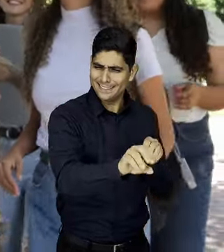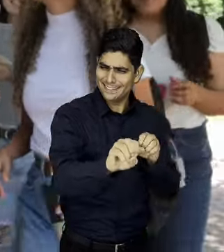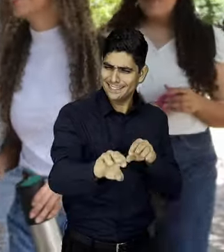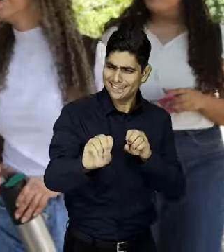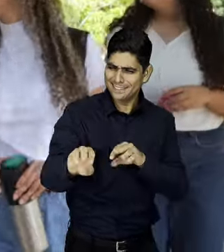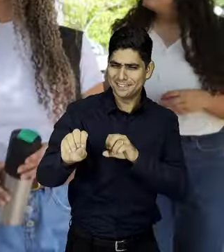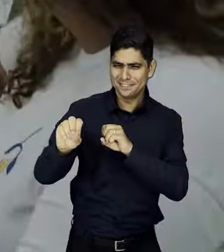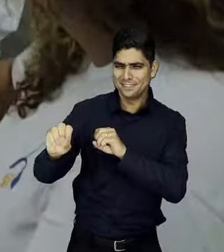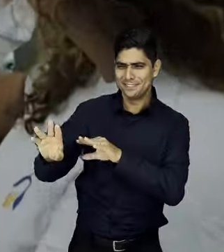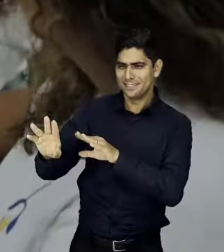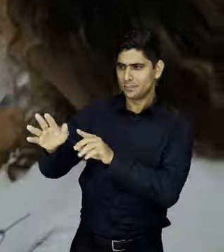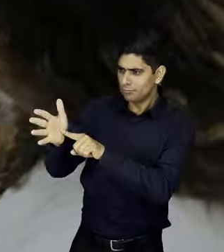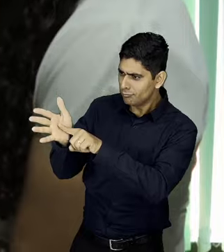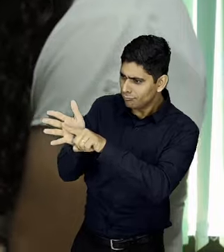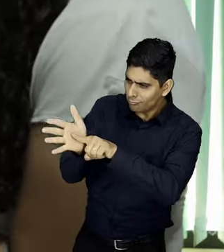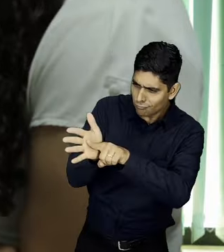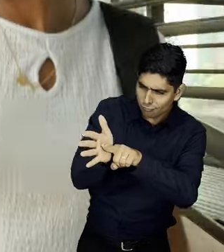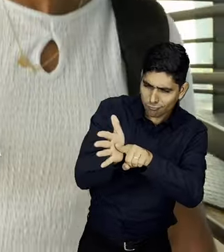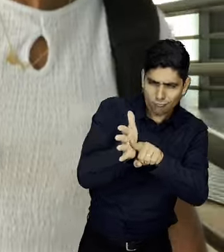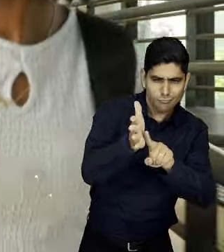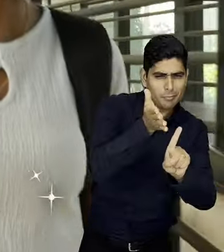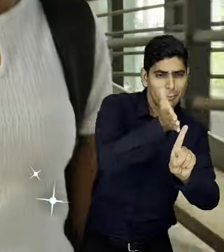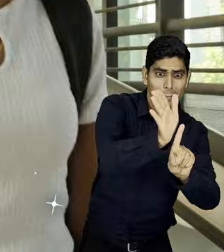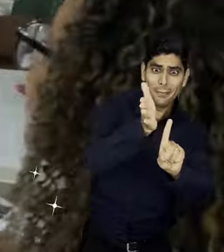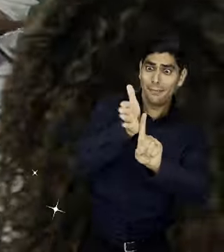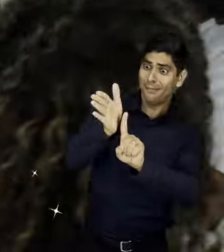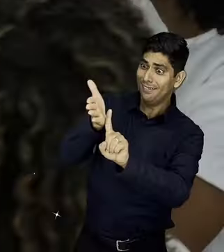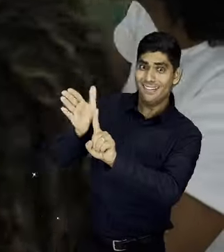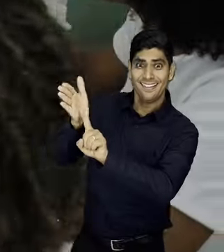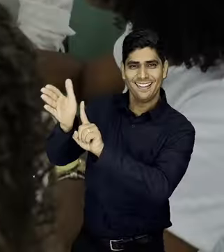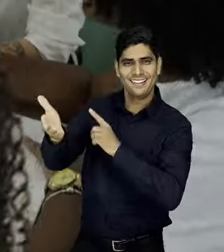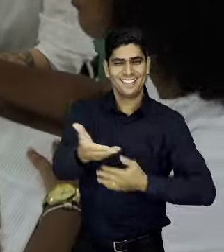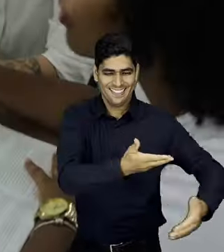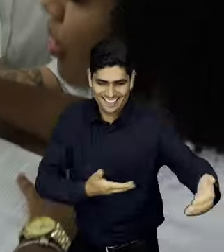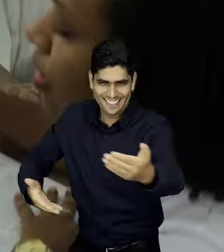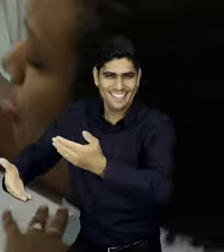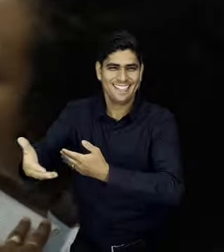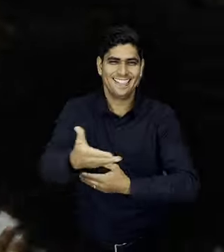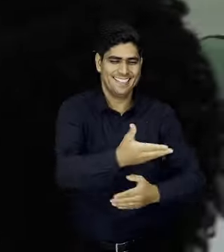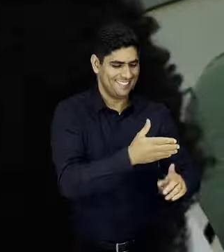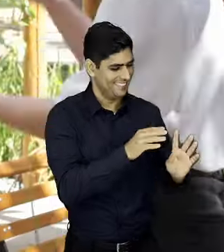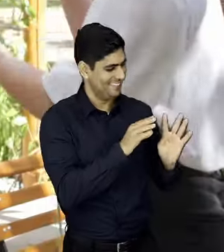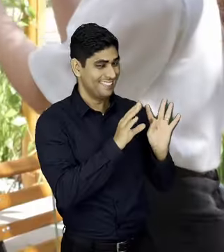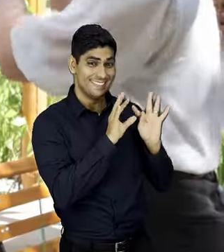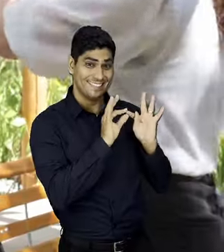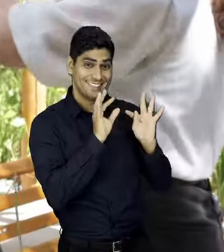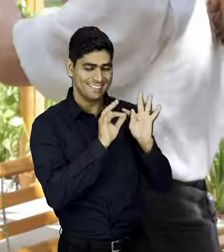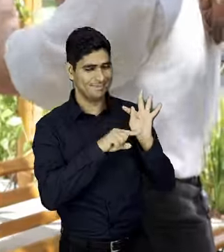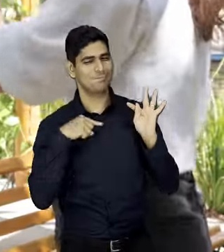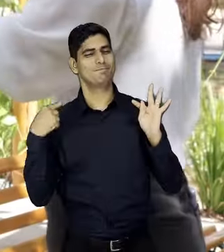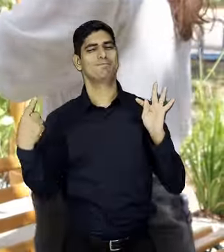Comunidade, ensino, pesquisa, exceção e interação A